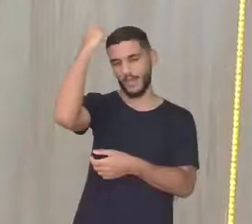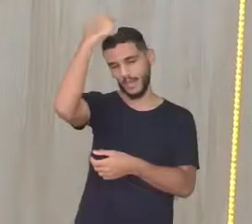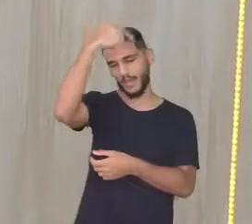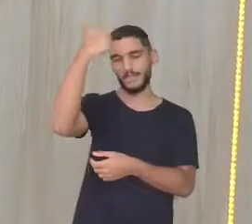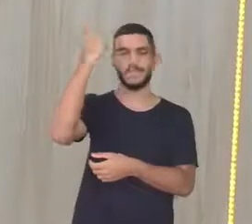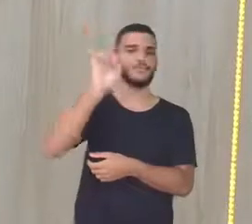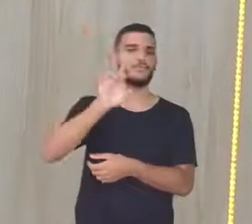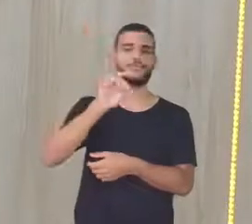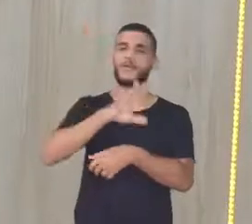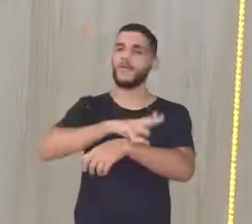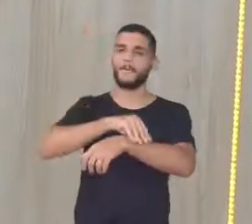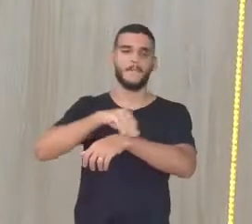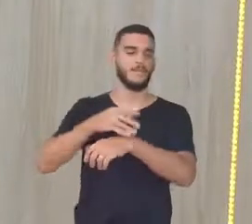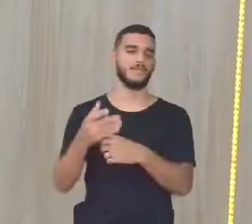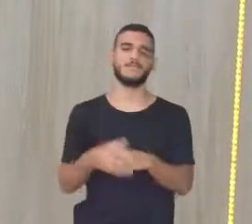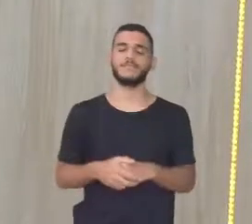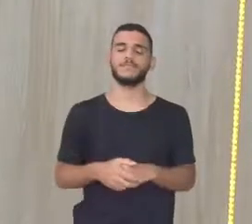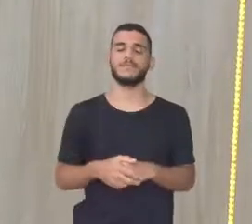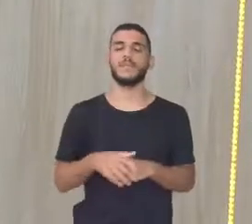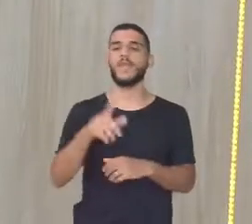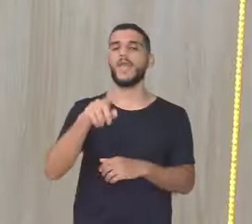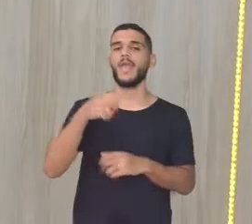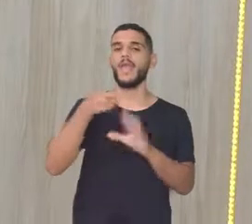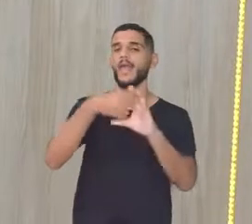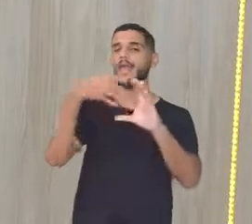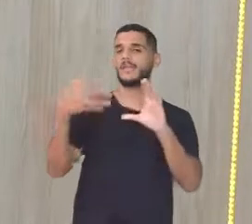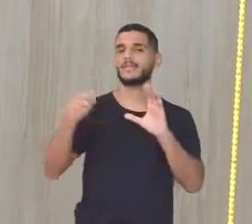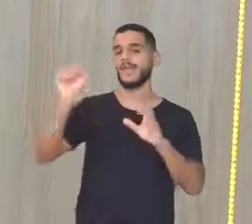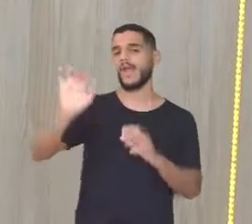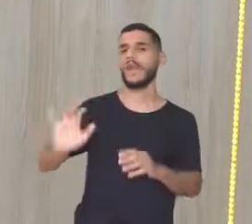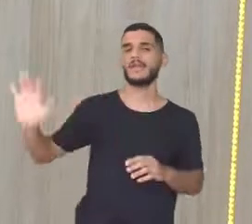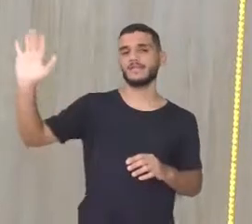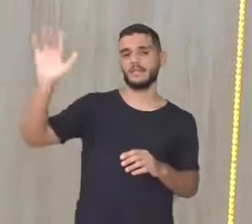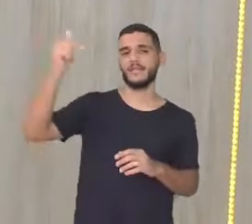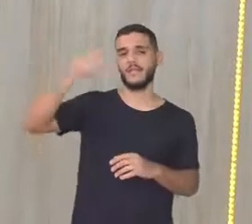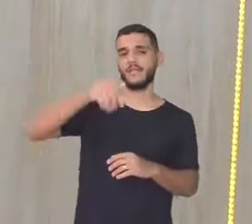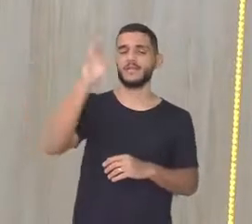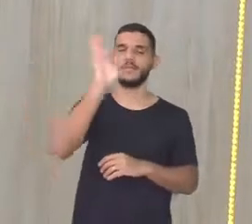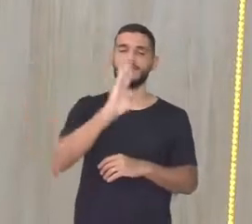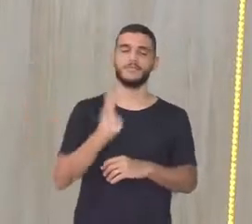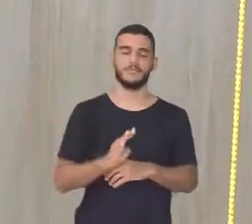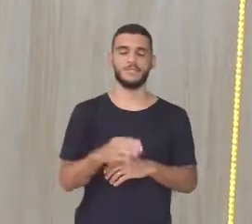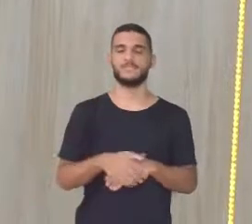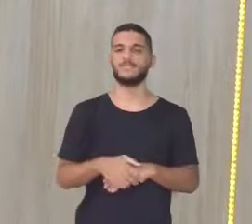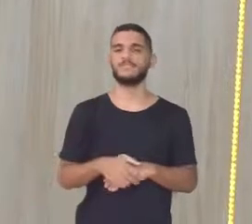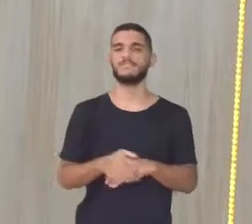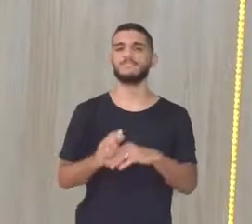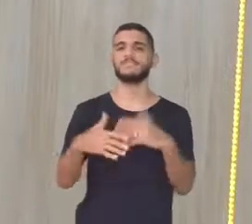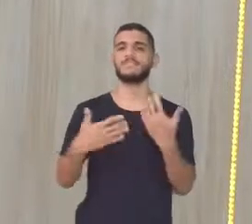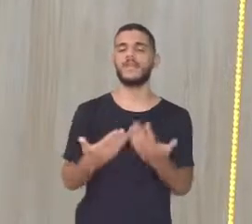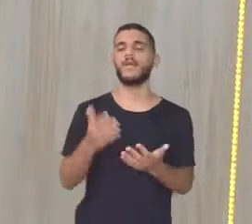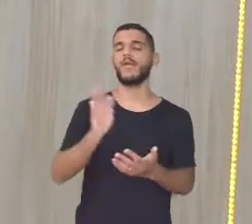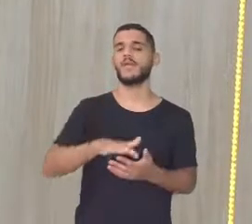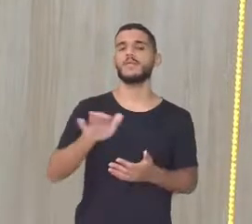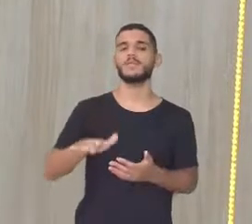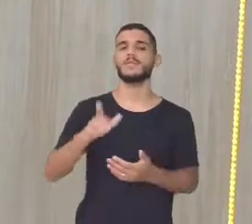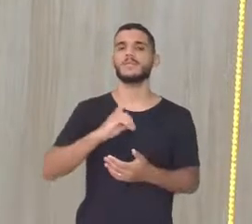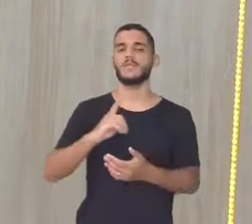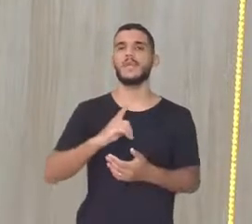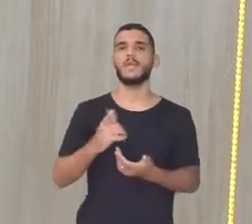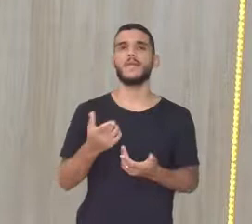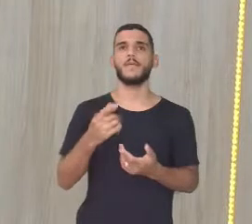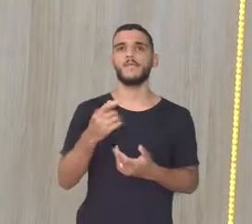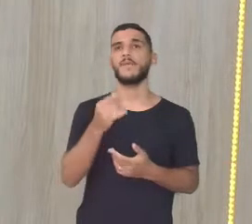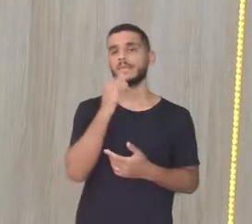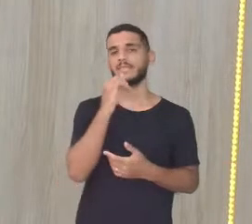Isso é uma característica Asiática Então o que que quer dizer? É Por exemplo Uma criança que tem Síndrome de